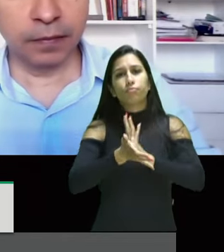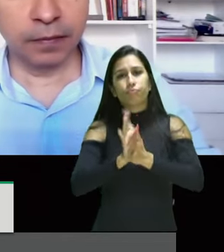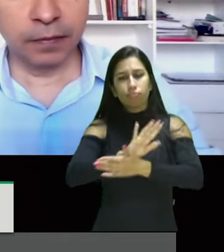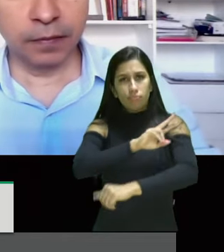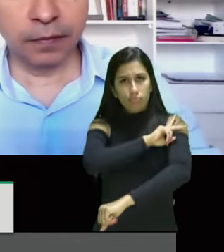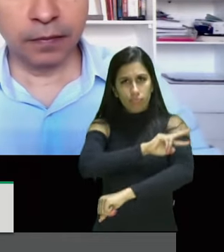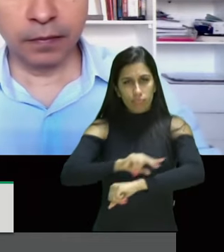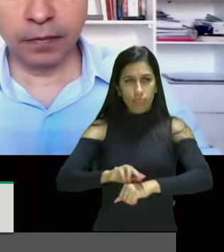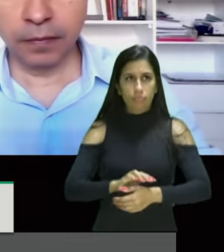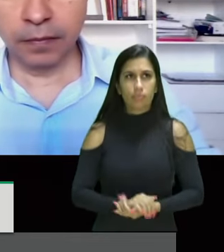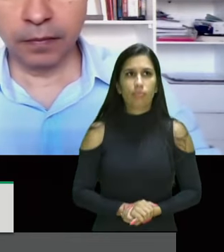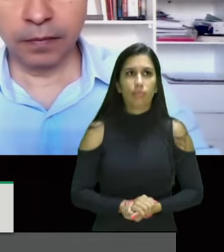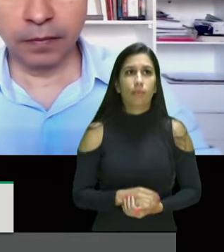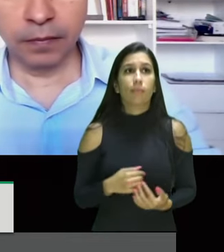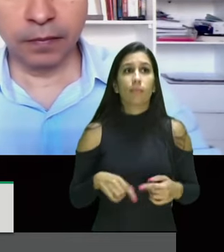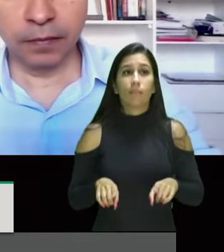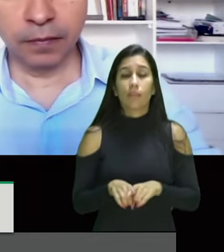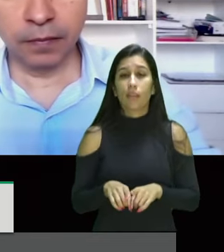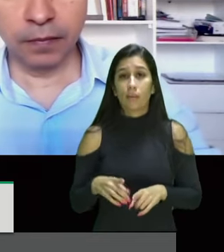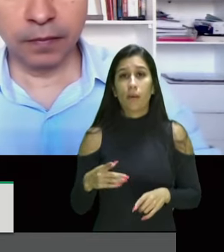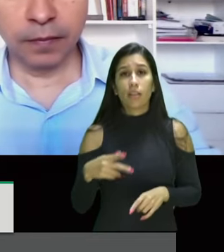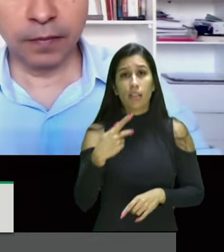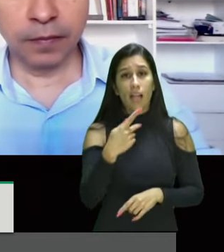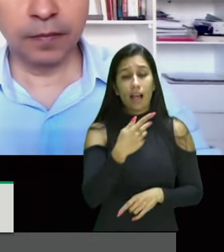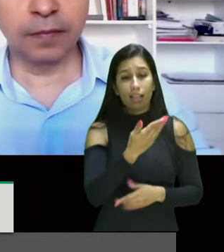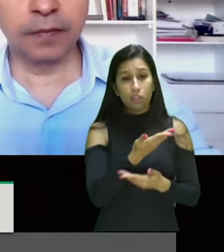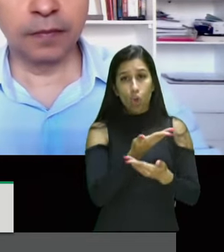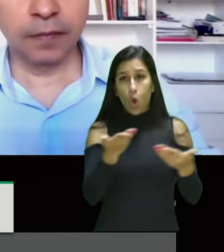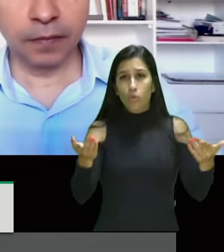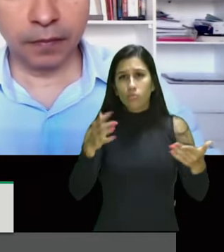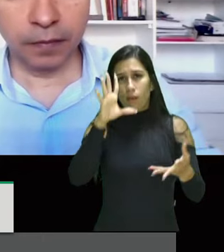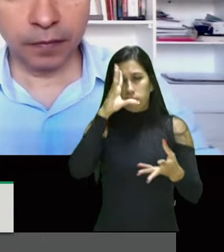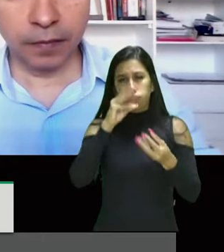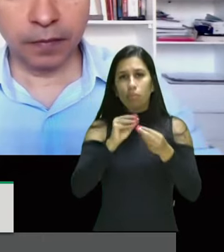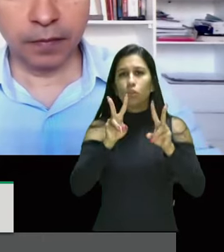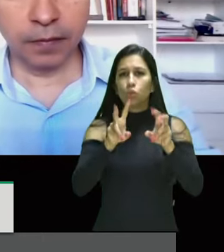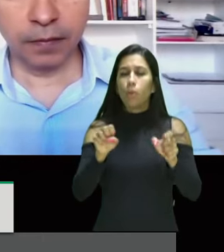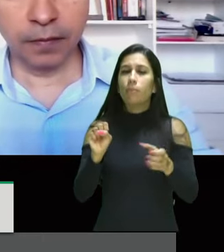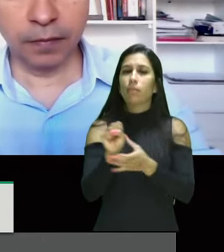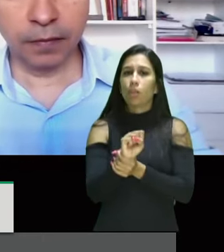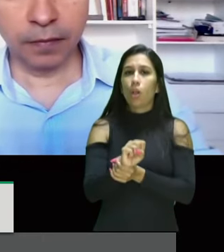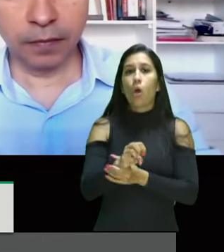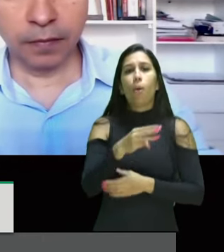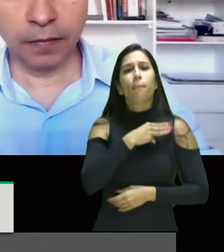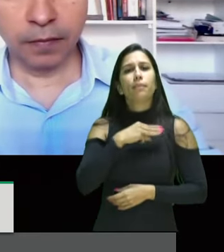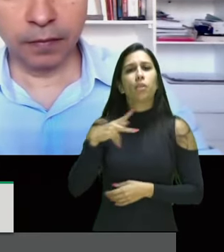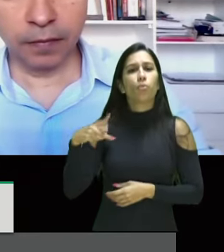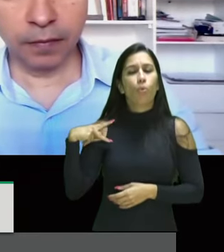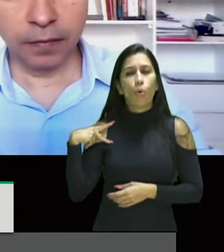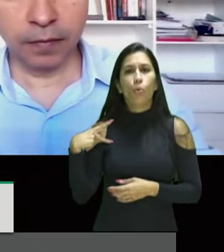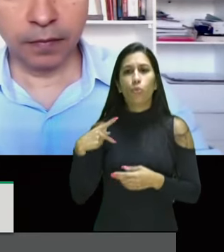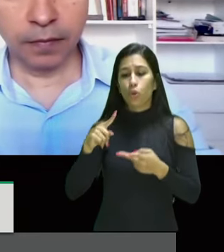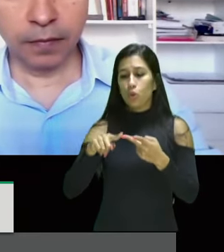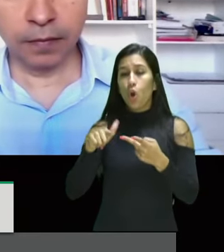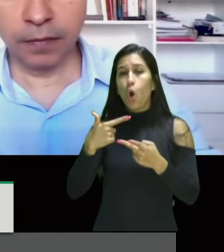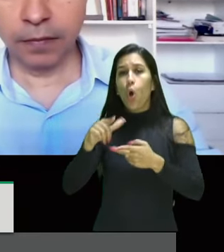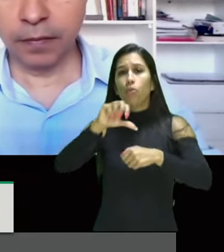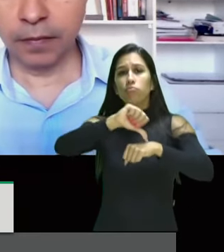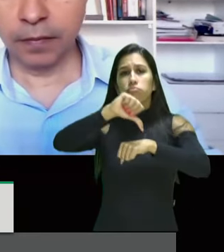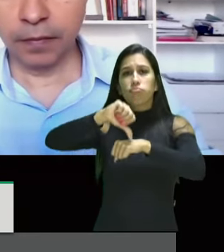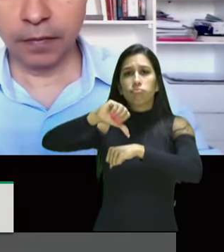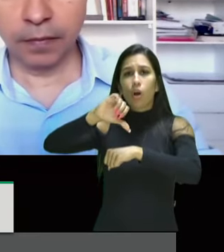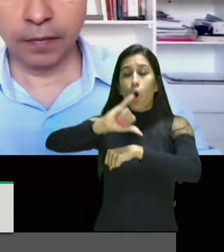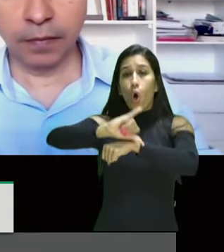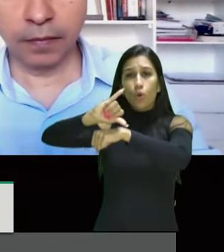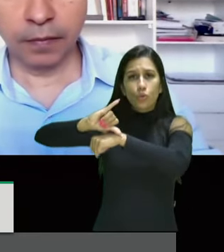controle social das forças de segurança como as ouvidorias ministério público e outros órgãos com a participação de representantes de